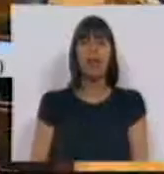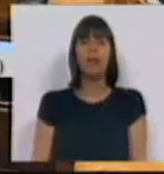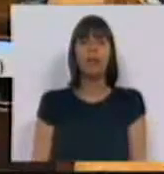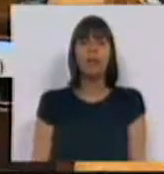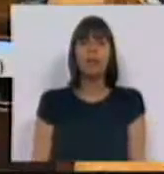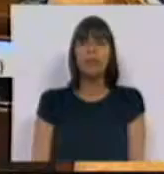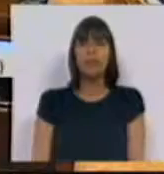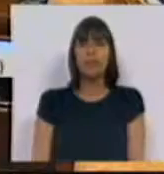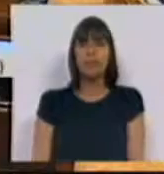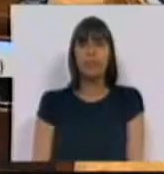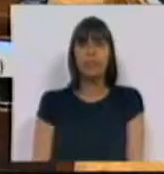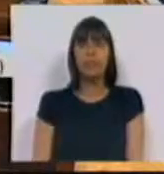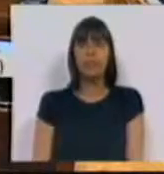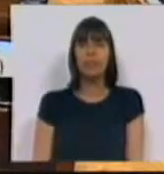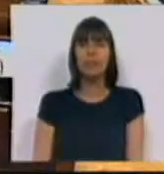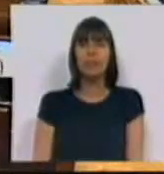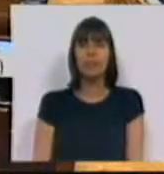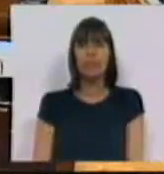Obrigada. Obrigada. Obrigada. Obrigada.